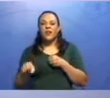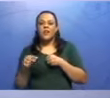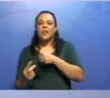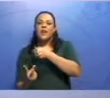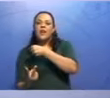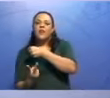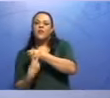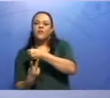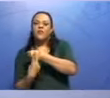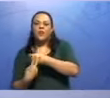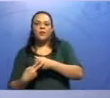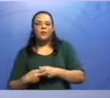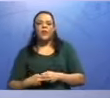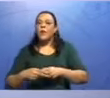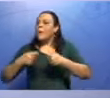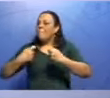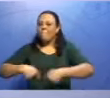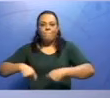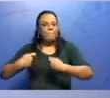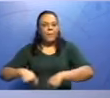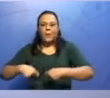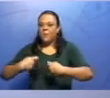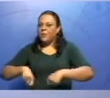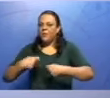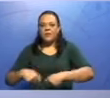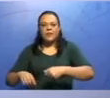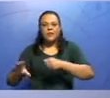intransitivos, certo?